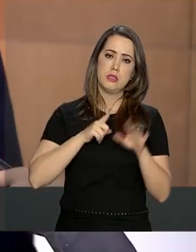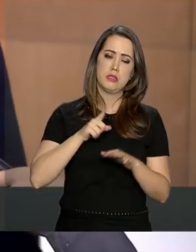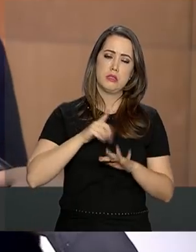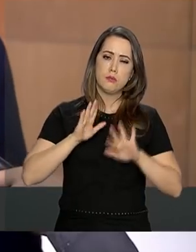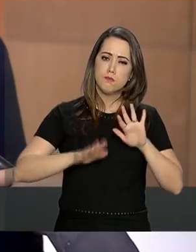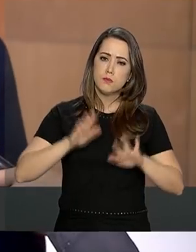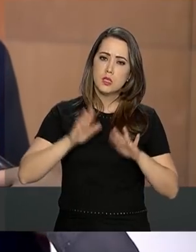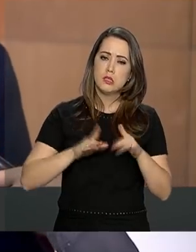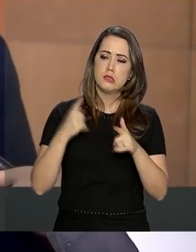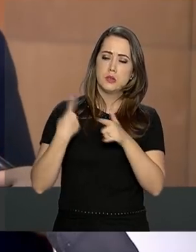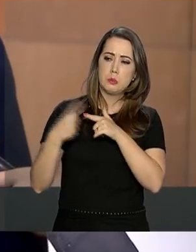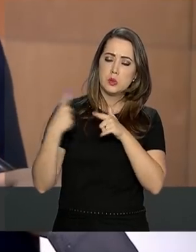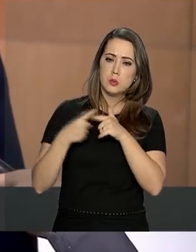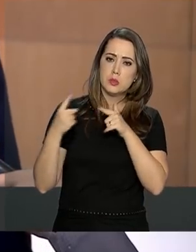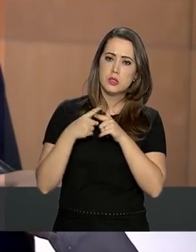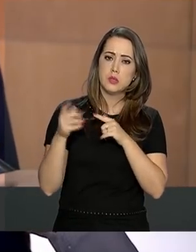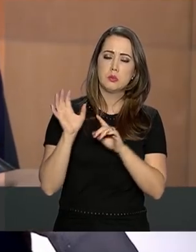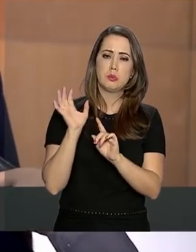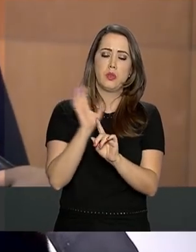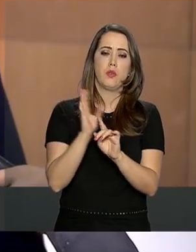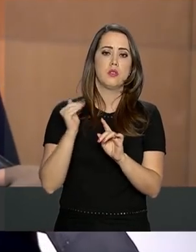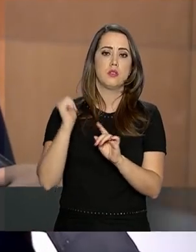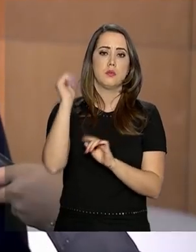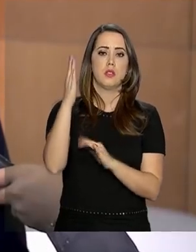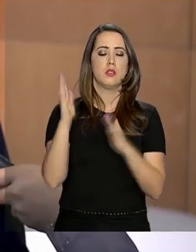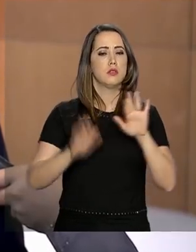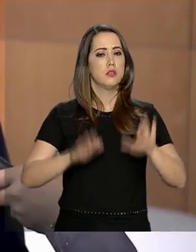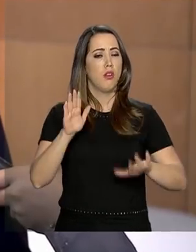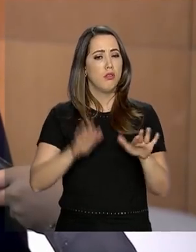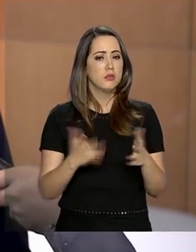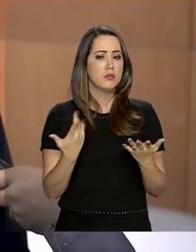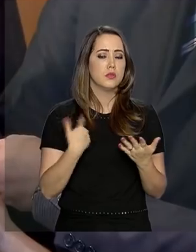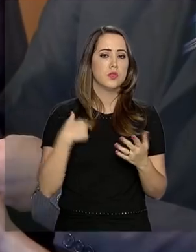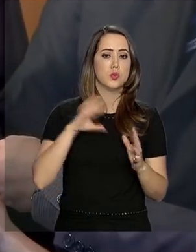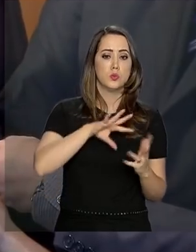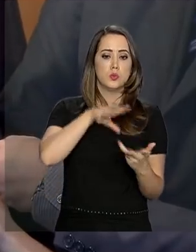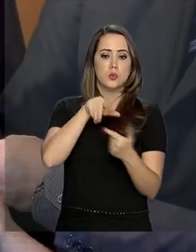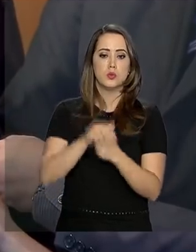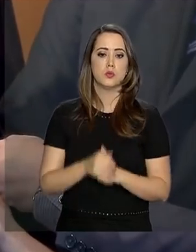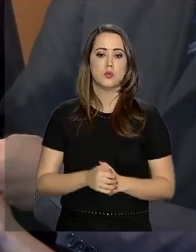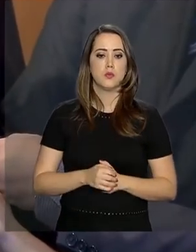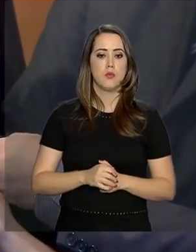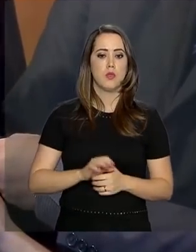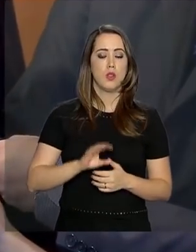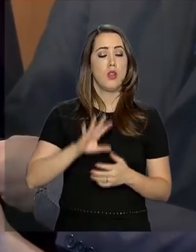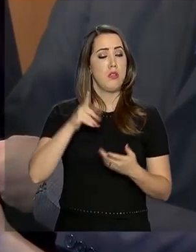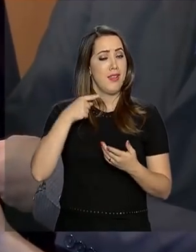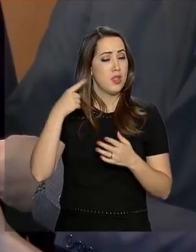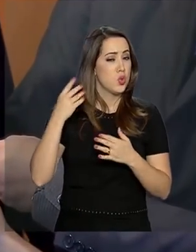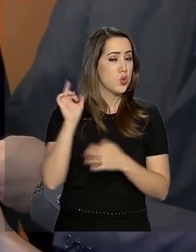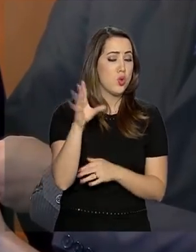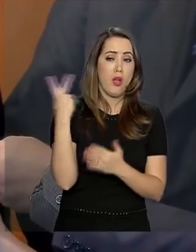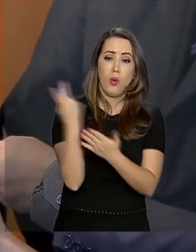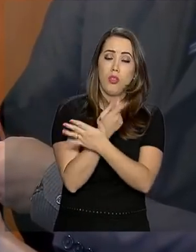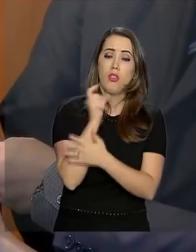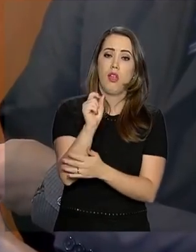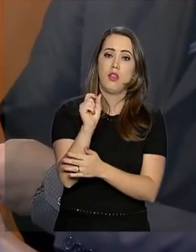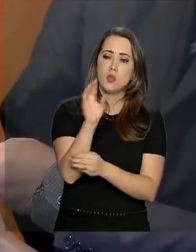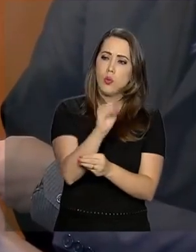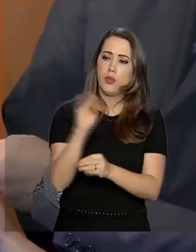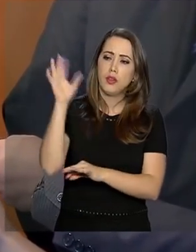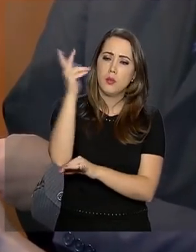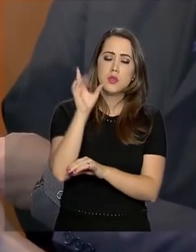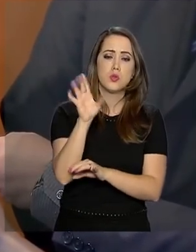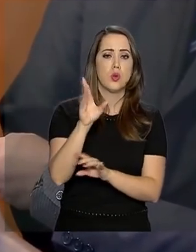um impacto muito além disso, talvez um impacto mundial. A sustentabilidade, ela só vem via a